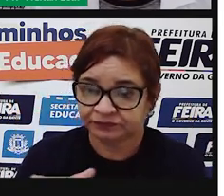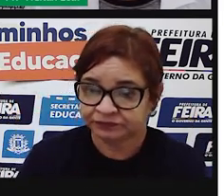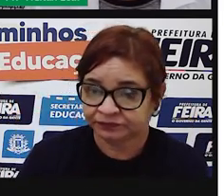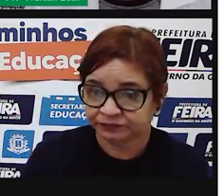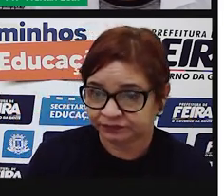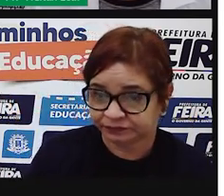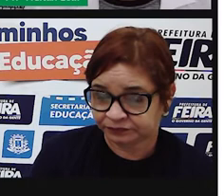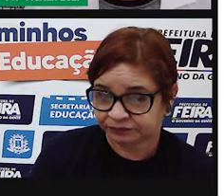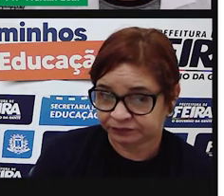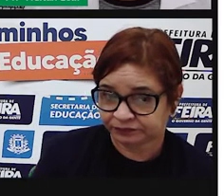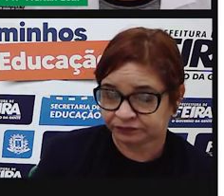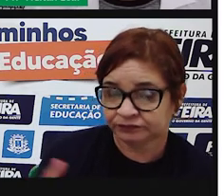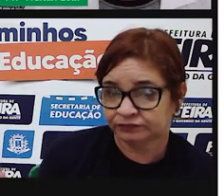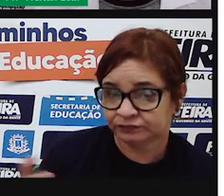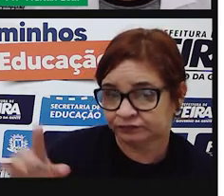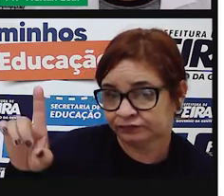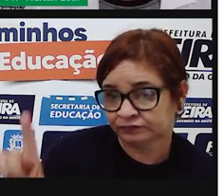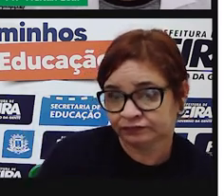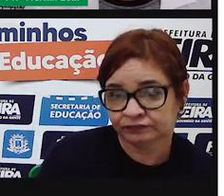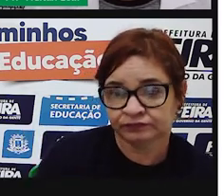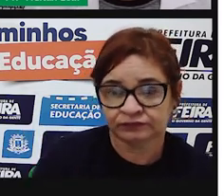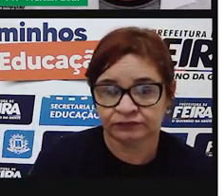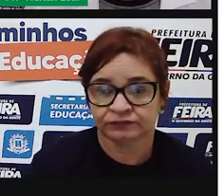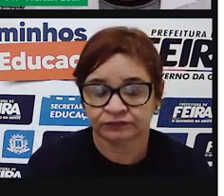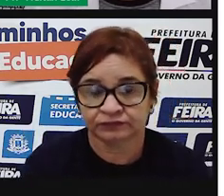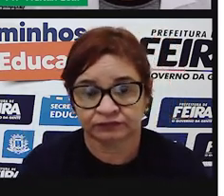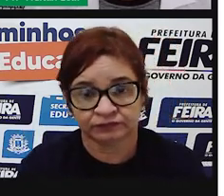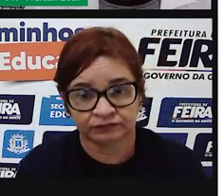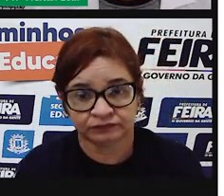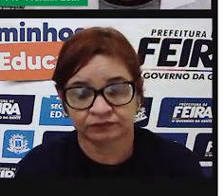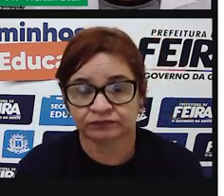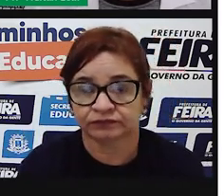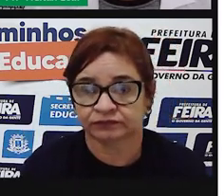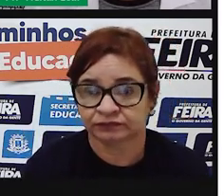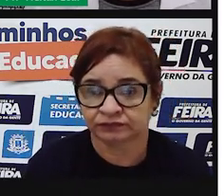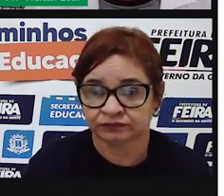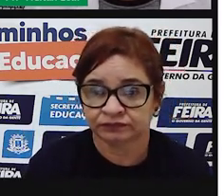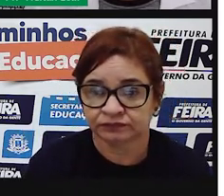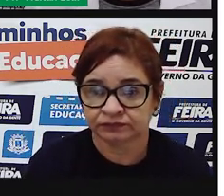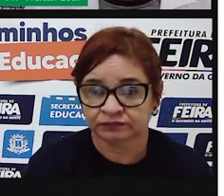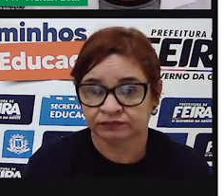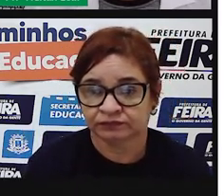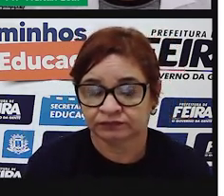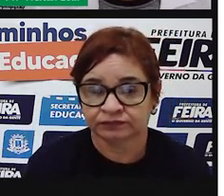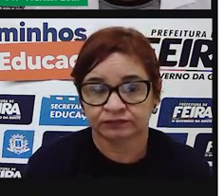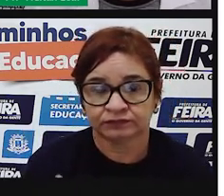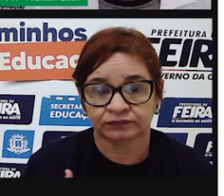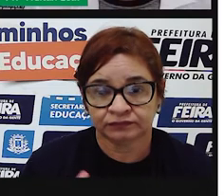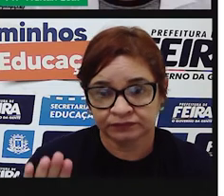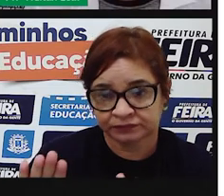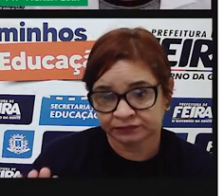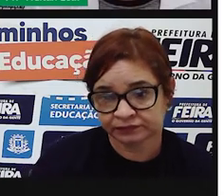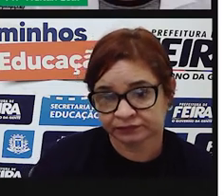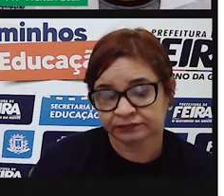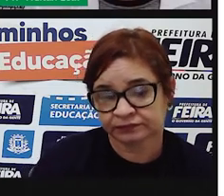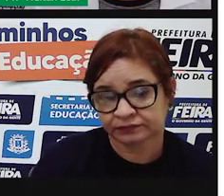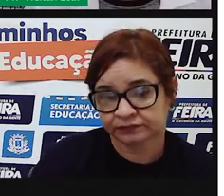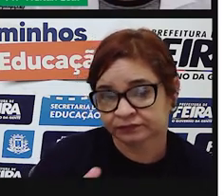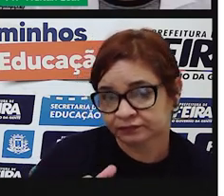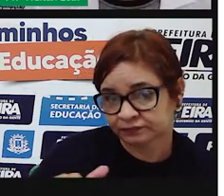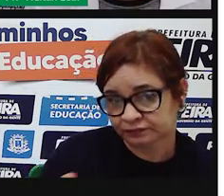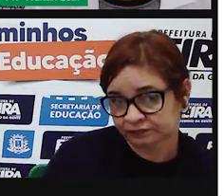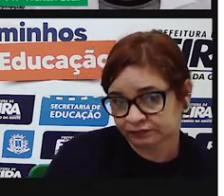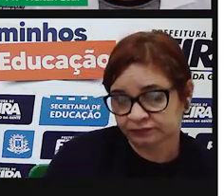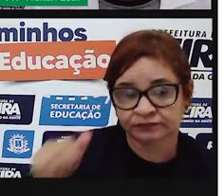discurso direto. Então, olha aí. Aguarde-me aqui, disse a patroa.